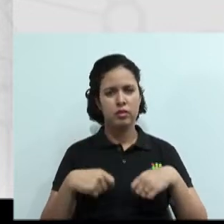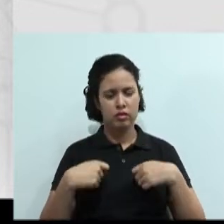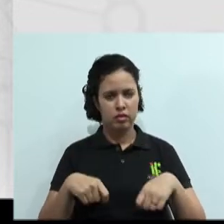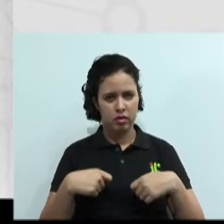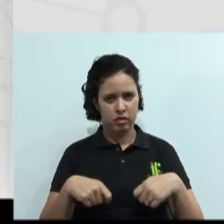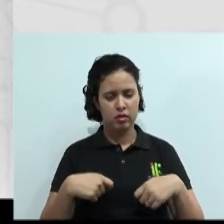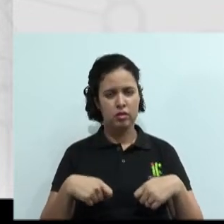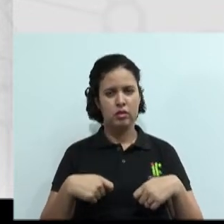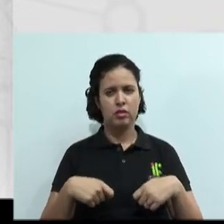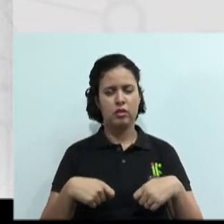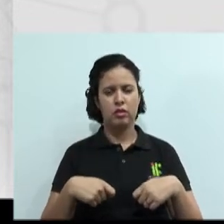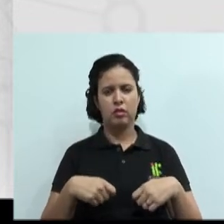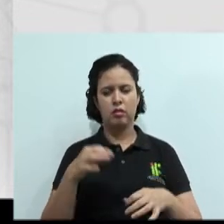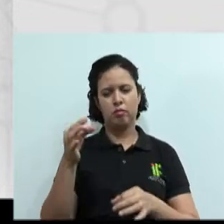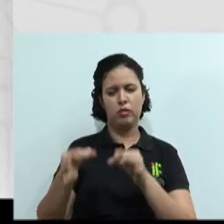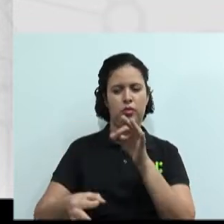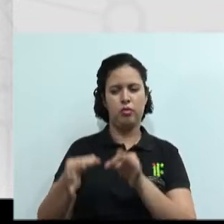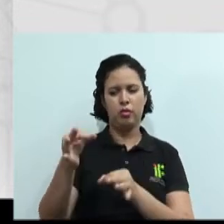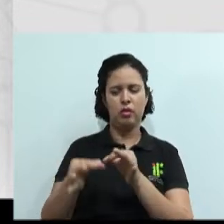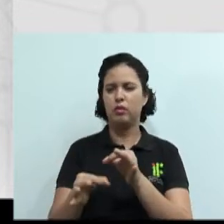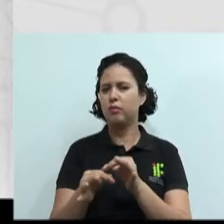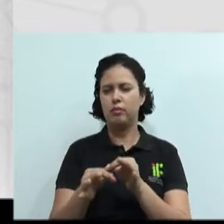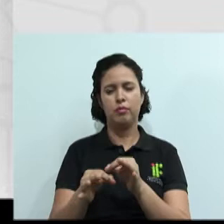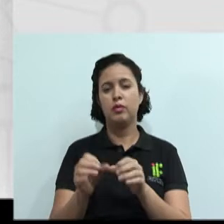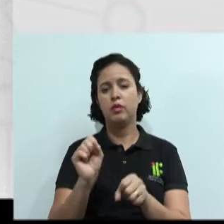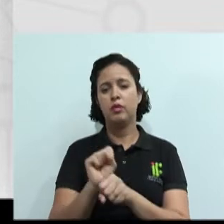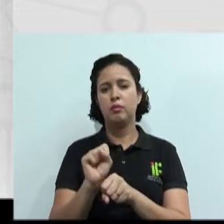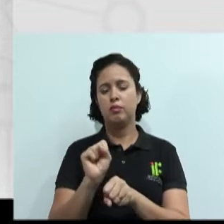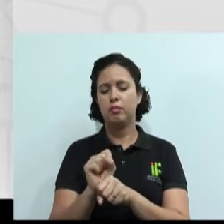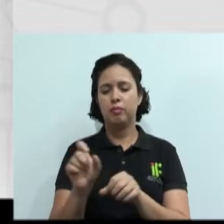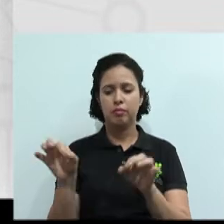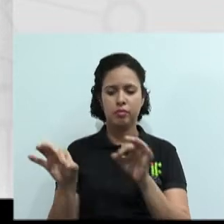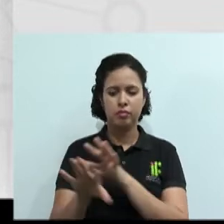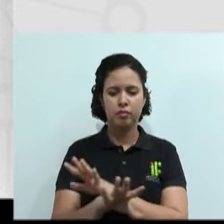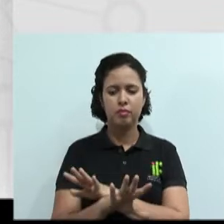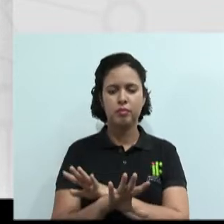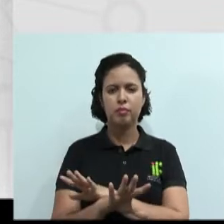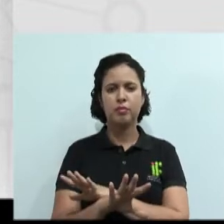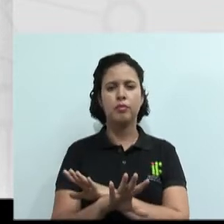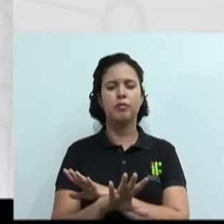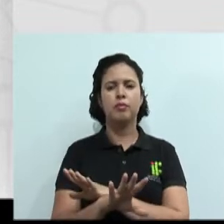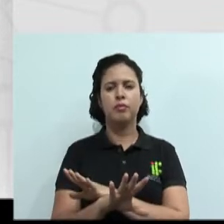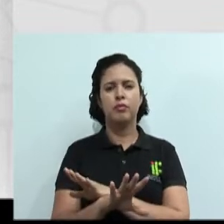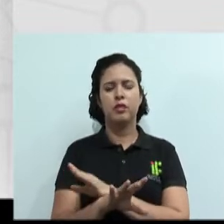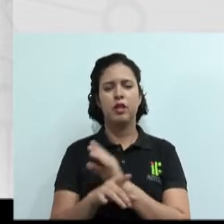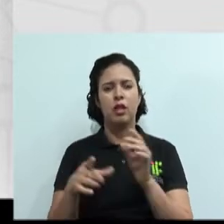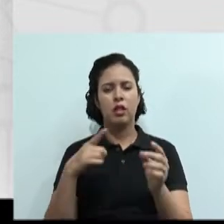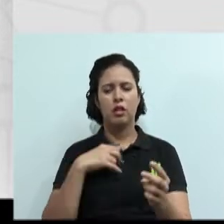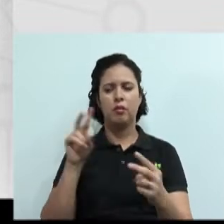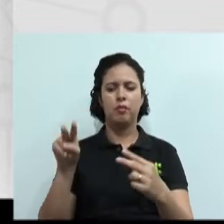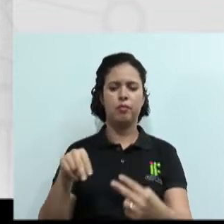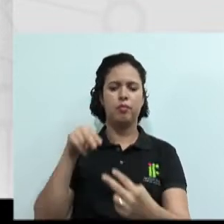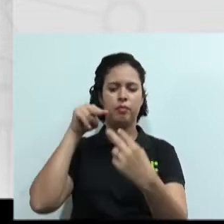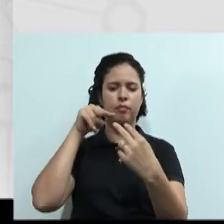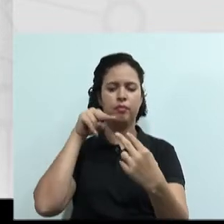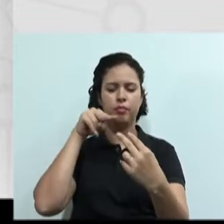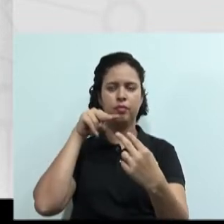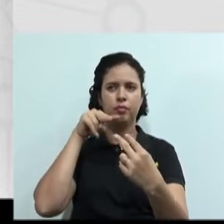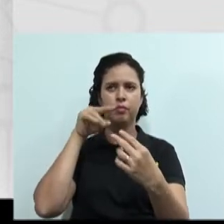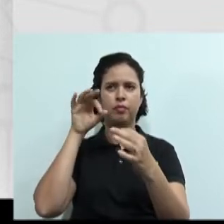julgamentos apressados, espera a pessoa concluir a sua ideia, ok? A mensagem. E você deve manter o contato visual de forma